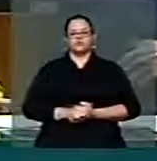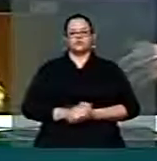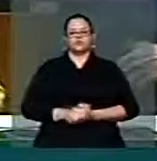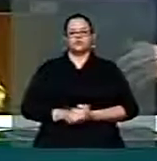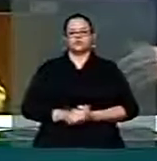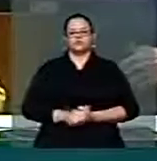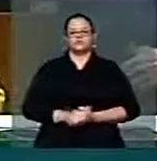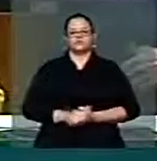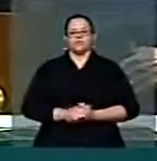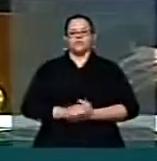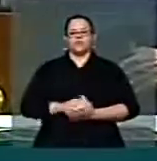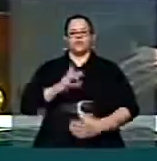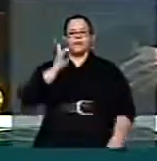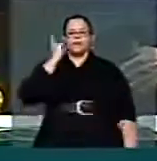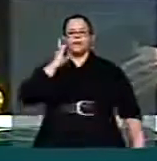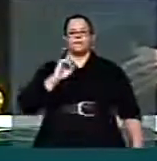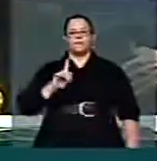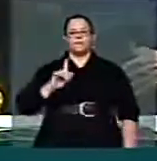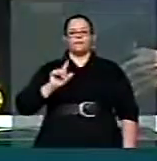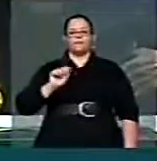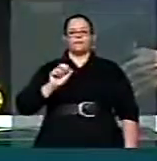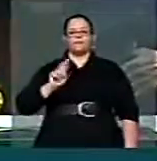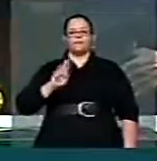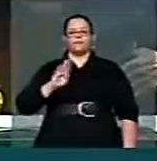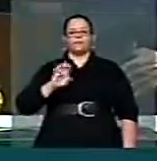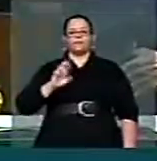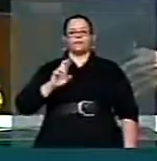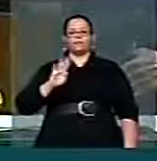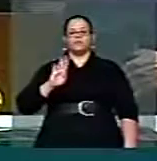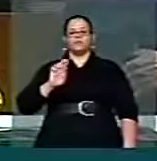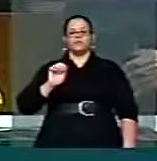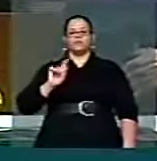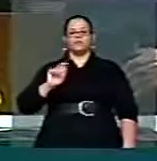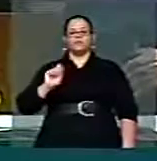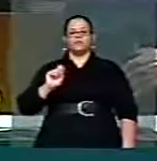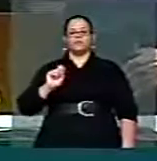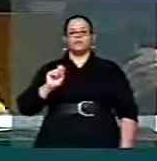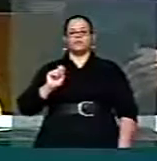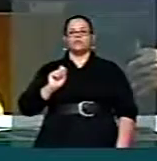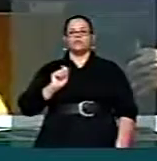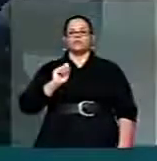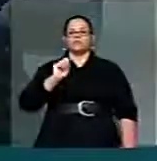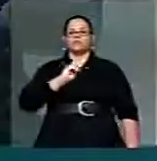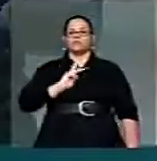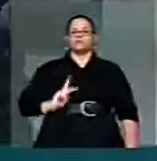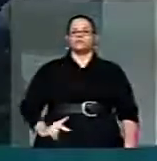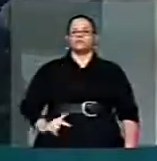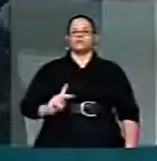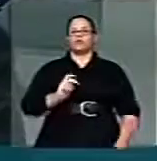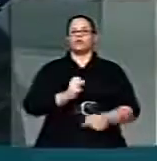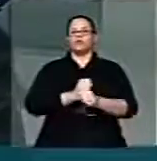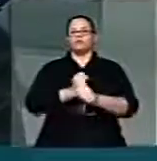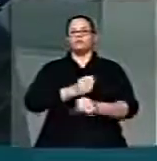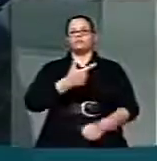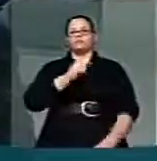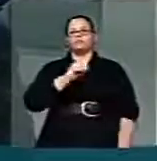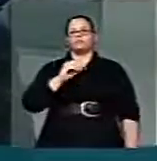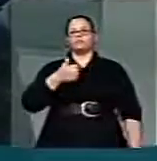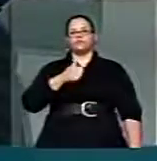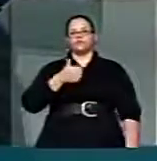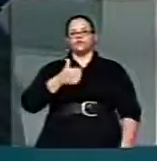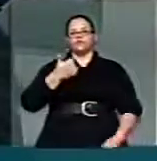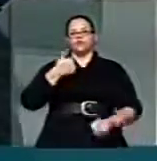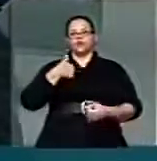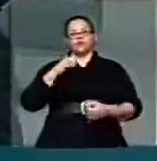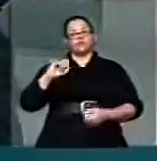Com a palavra o deputado Glauber Braga, PSB do Rio de Janeiro. Presidente, em 2011 eu tive a oportunidade de dar entrada num projeto